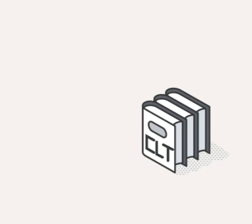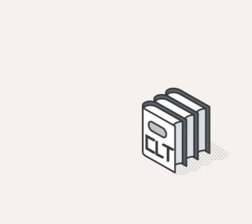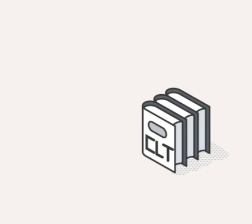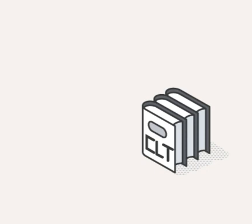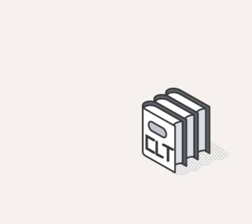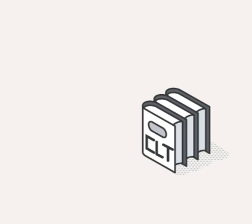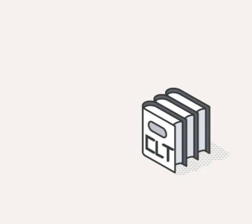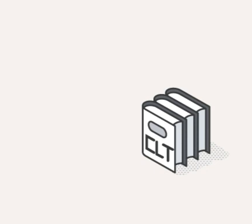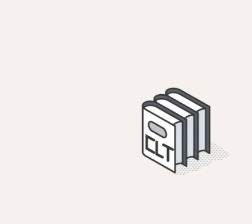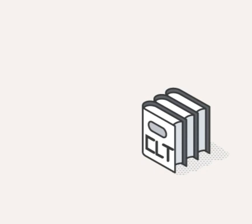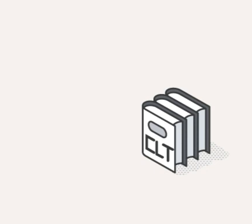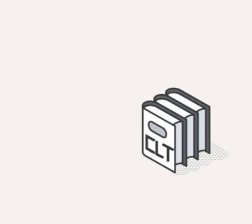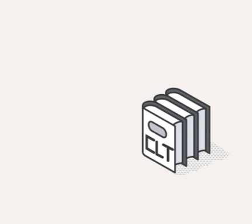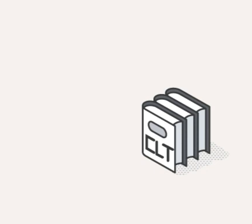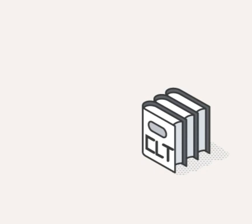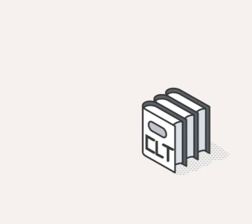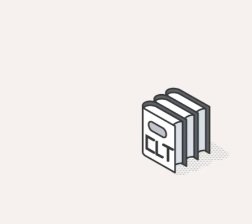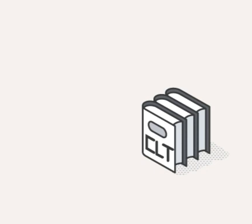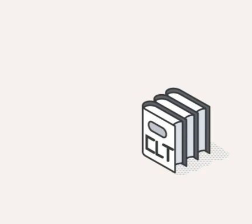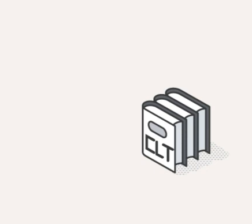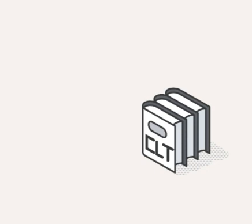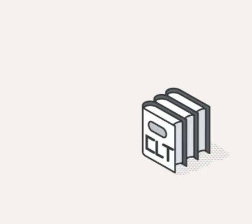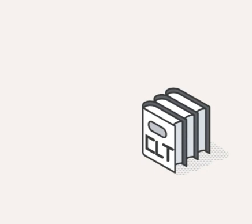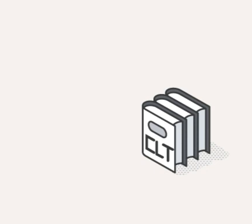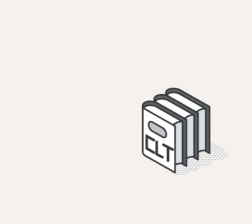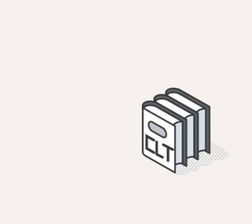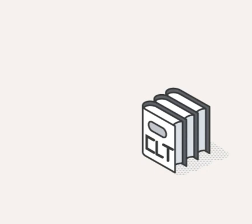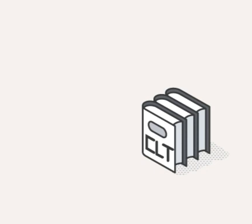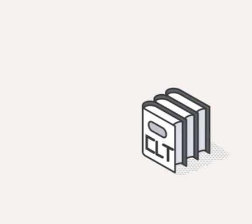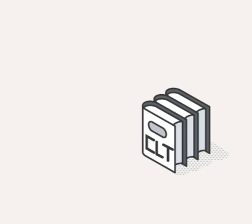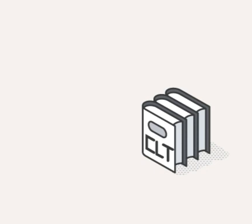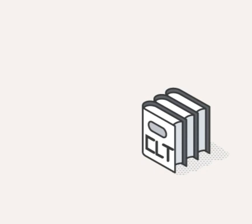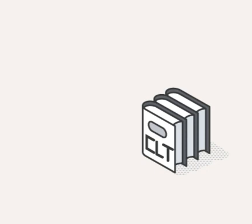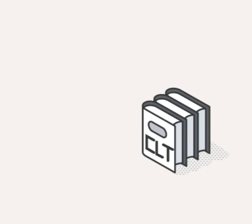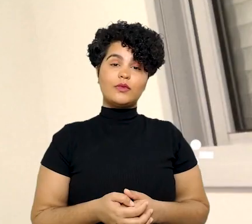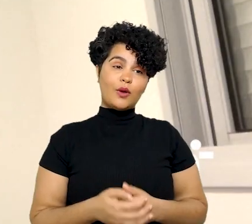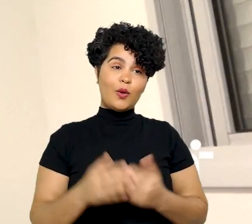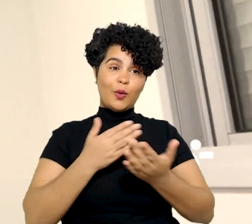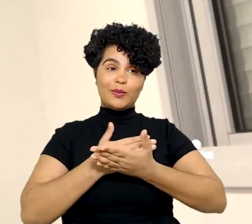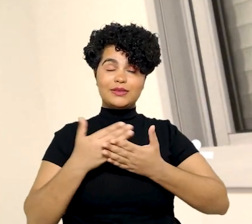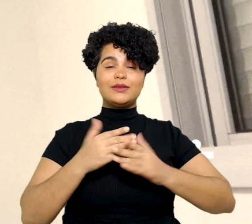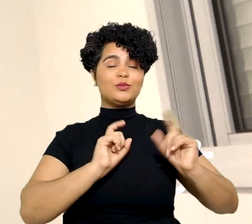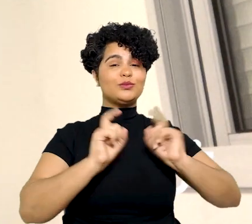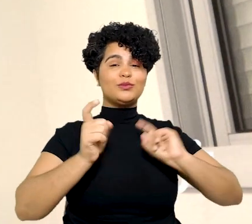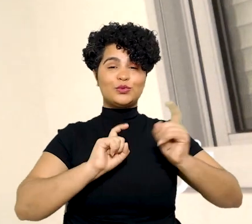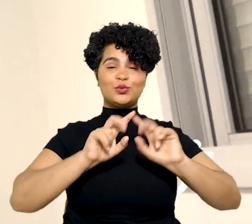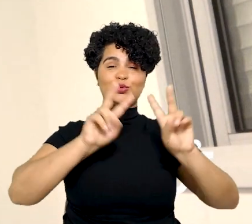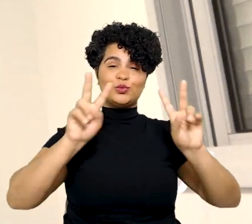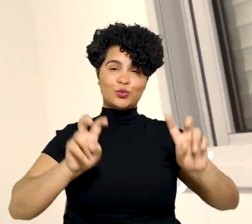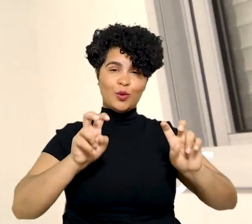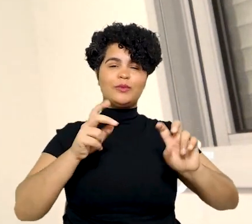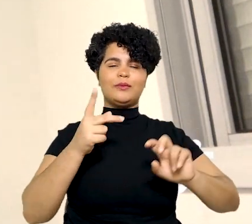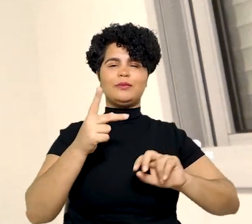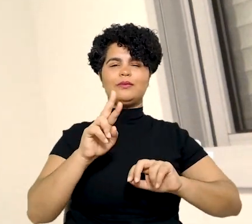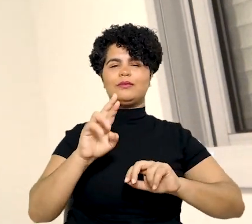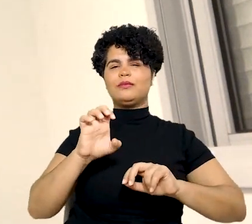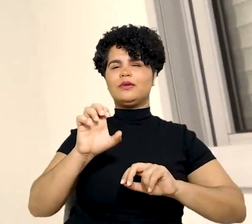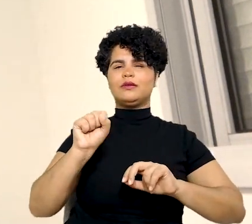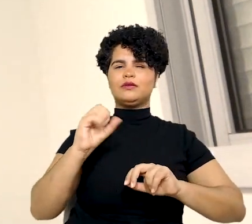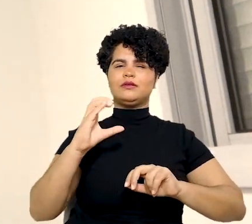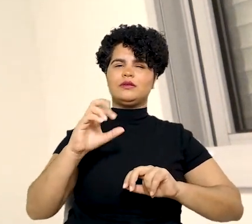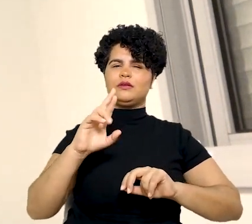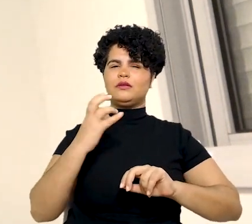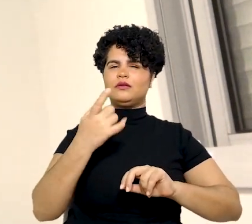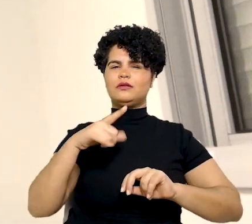Ele veste terno escuro, com camisa branca e gravata cinza. Para iniciarmos o debate sobre prescrição intercorrente,